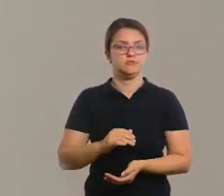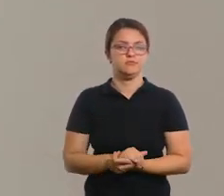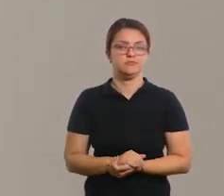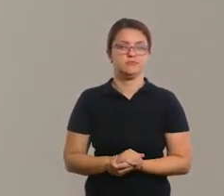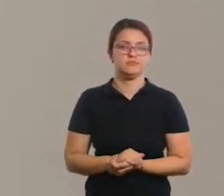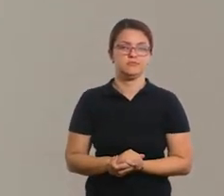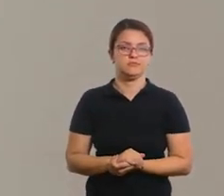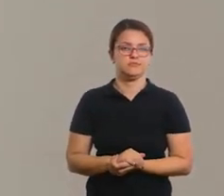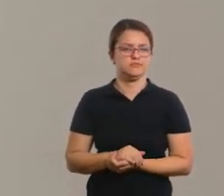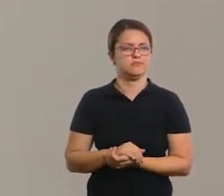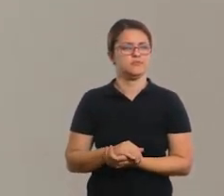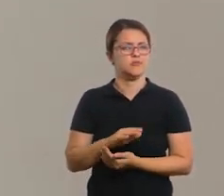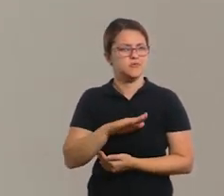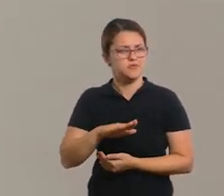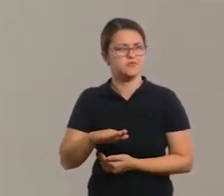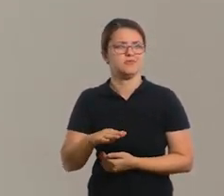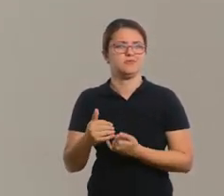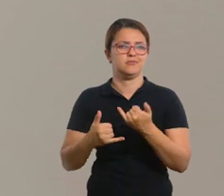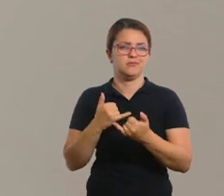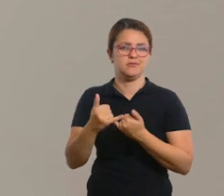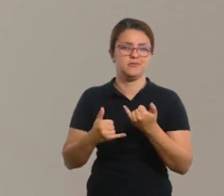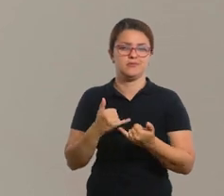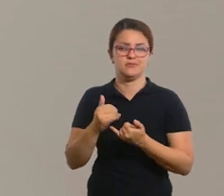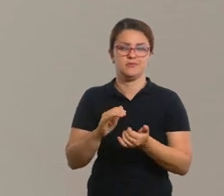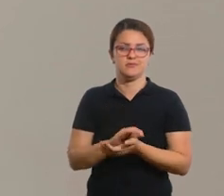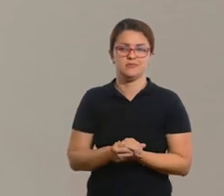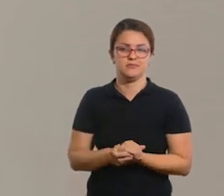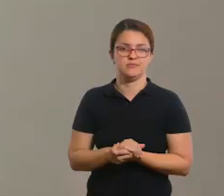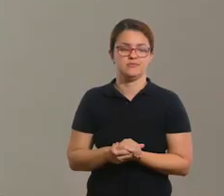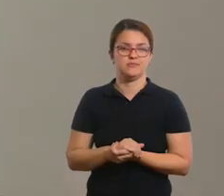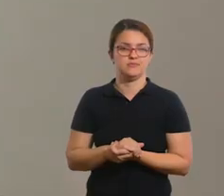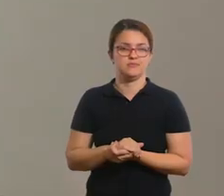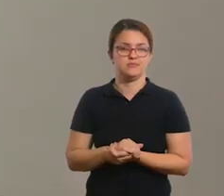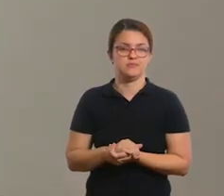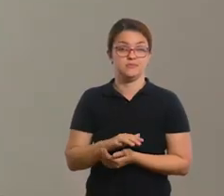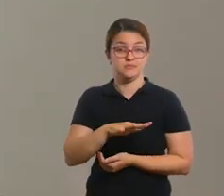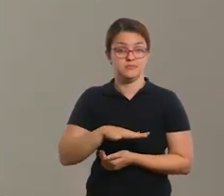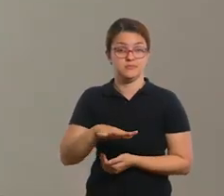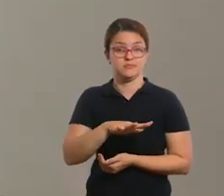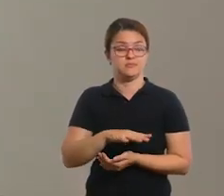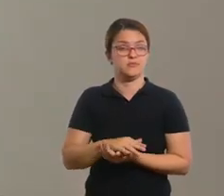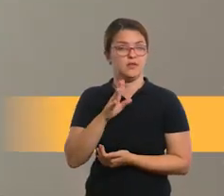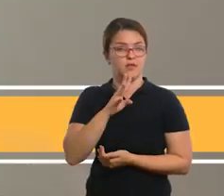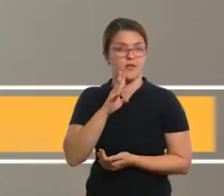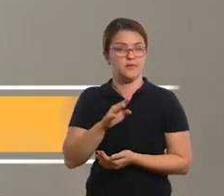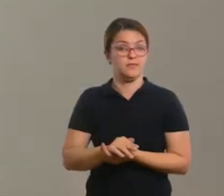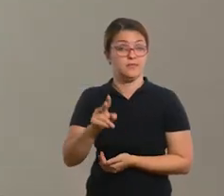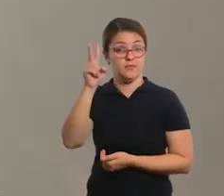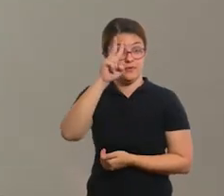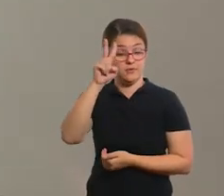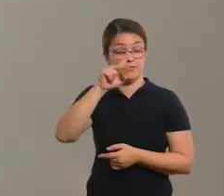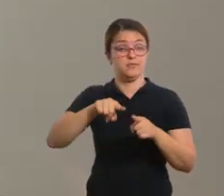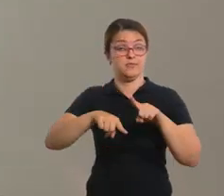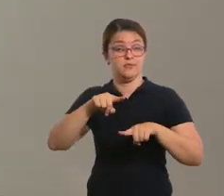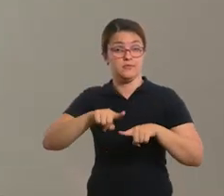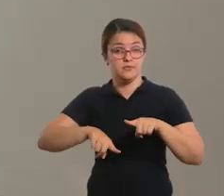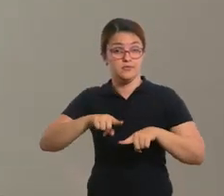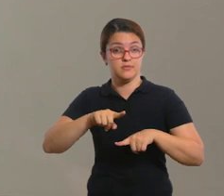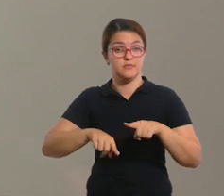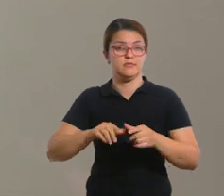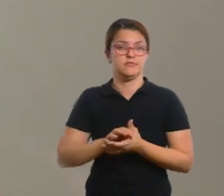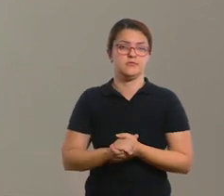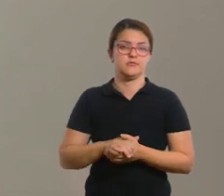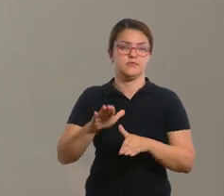vocês, tá bom? Aposto que ele vai gostar muito de brincar com vocês. Se tiver mais gente em casa, vai ser muito legal. E lembre-se, a gente está trabalhando com